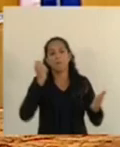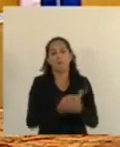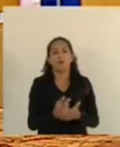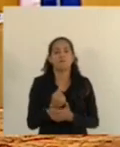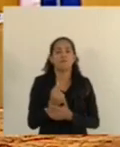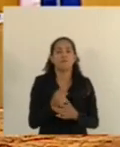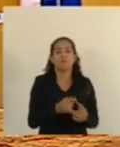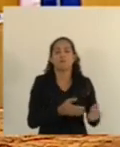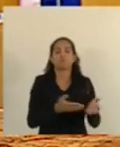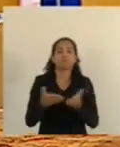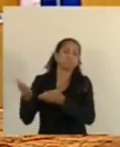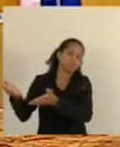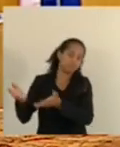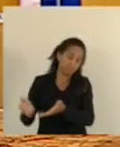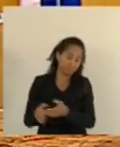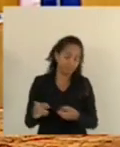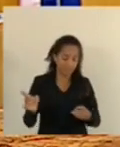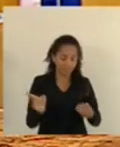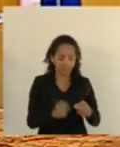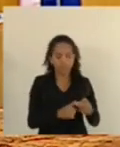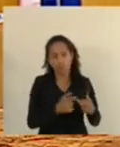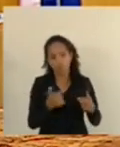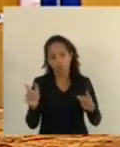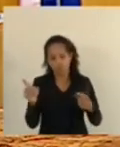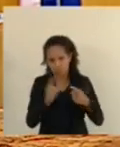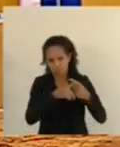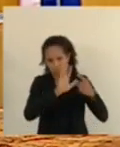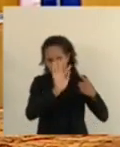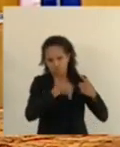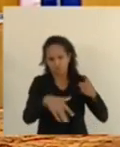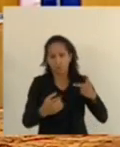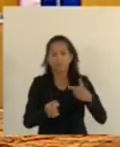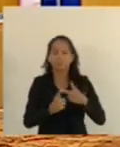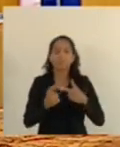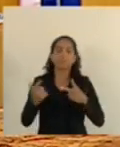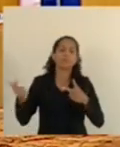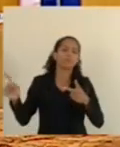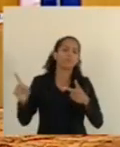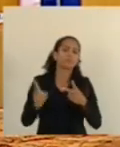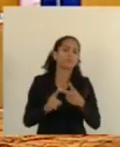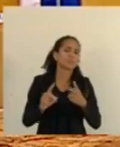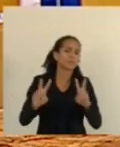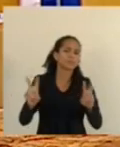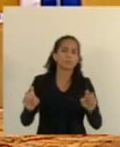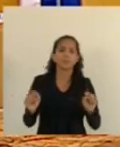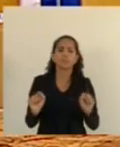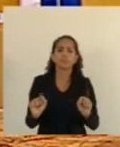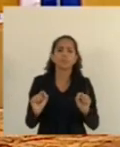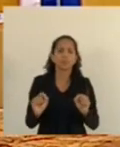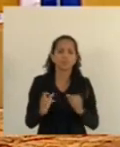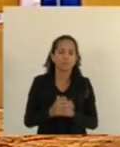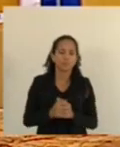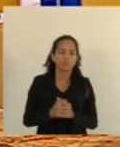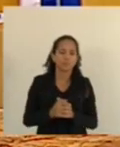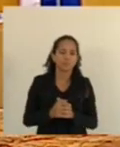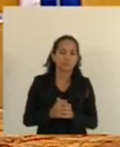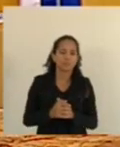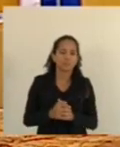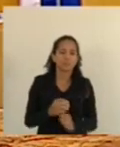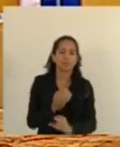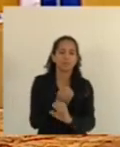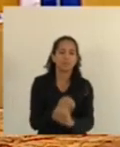O segundo assunto, deputado Adil Spino, que eu queria falar rapidamente, é com relação ao teleflagrante.